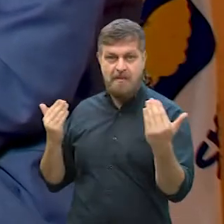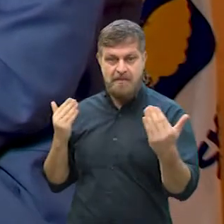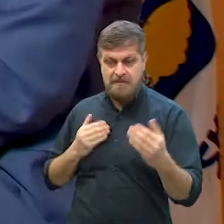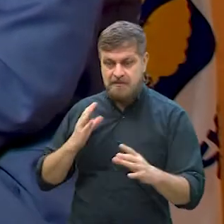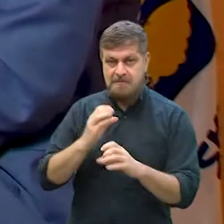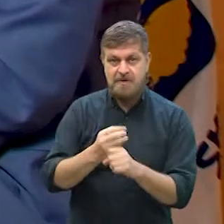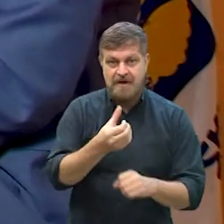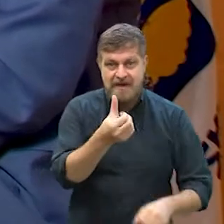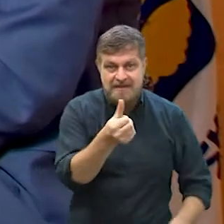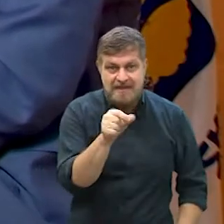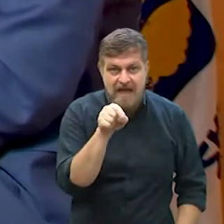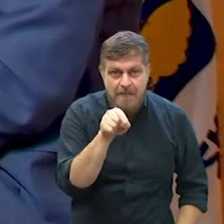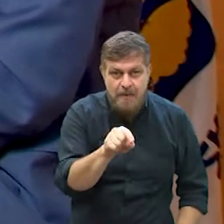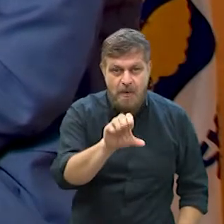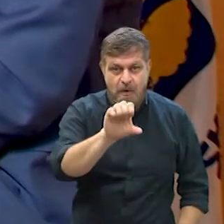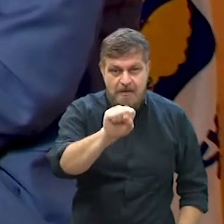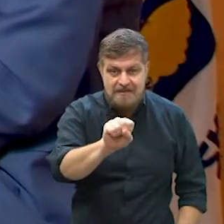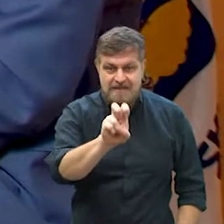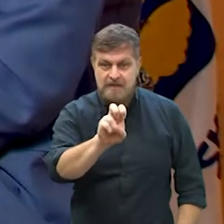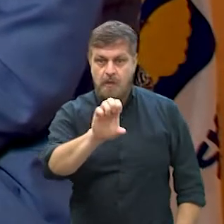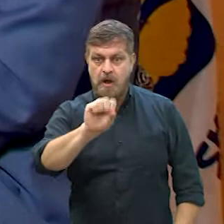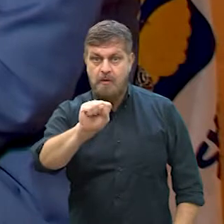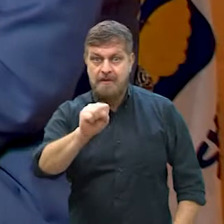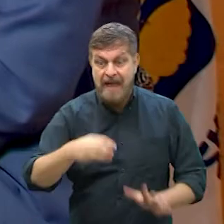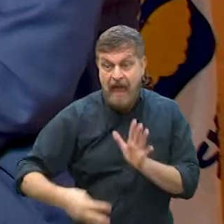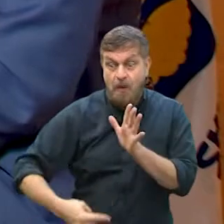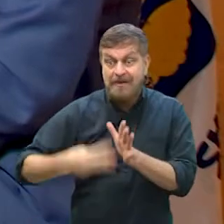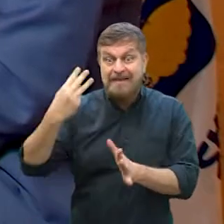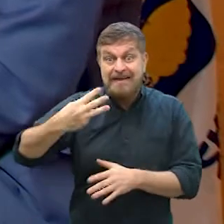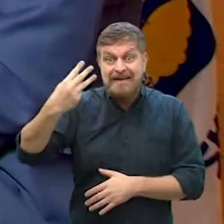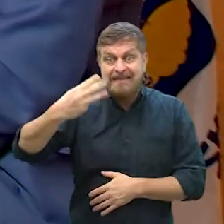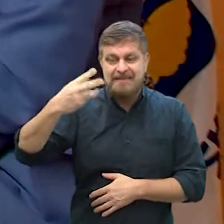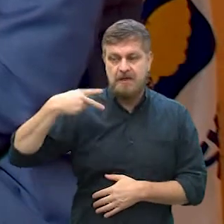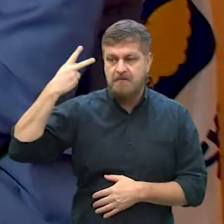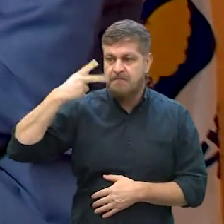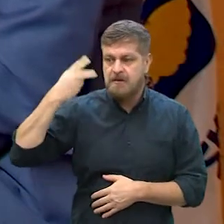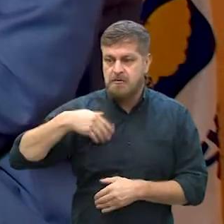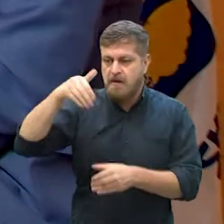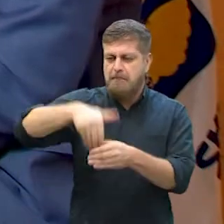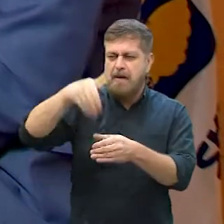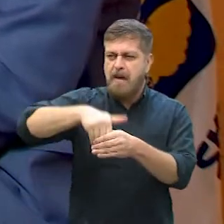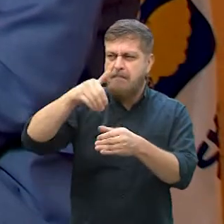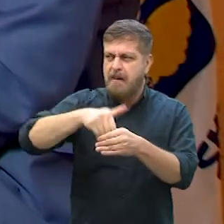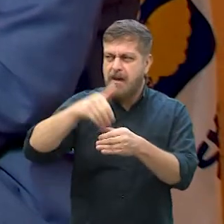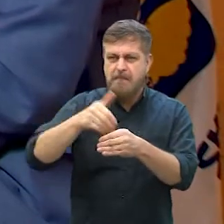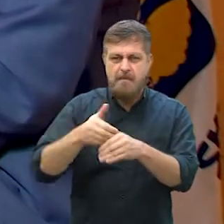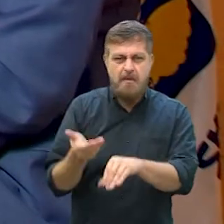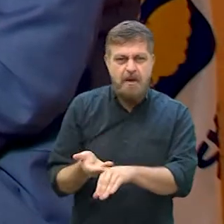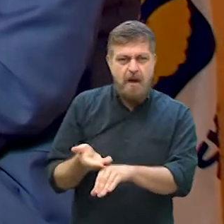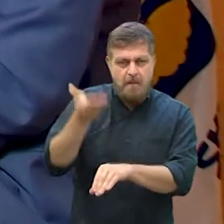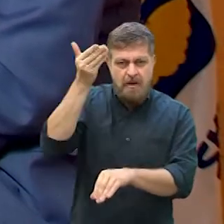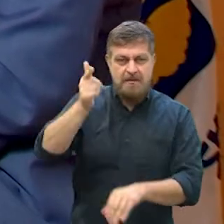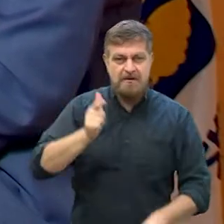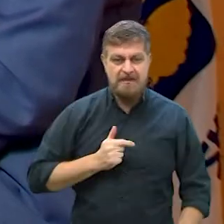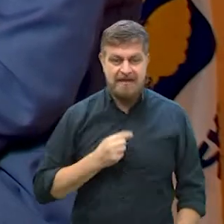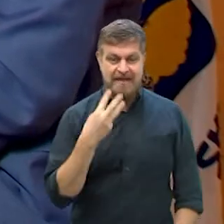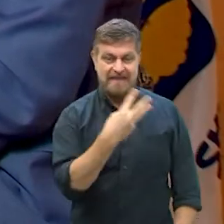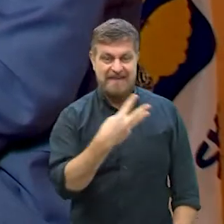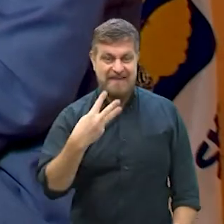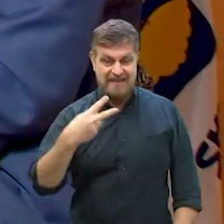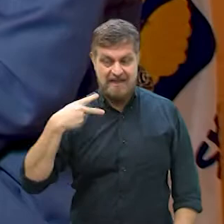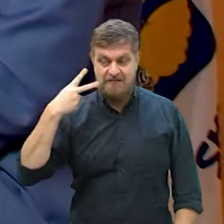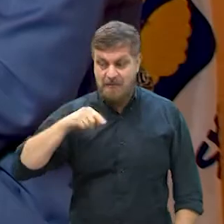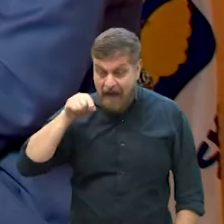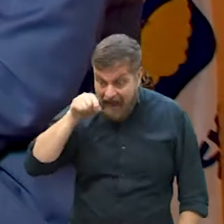6.858 votos, o terceiro vereador mais votado. A gente tem 33 vereadores, o